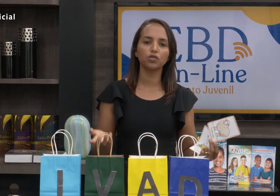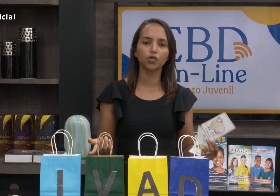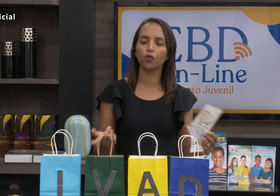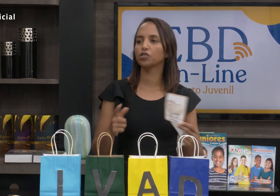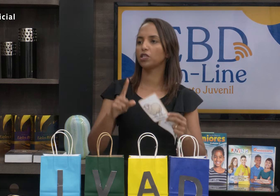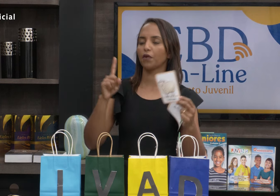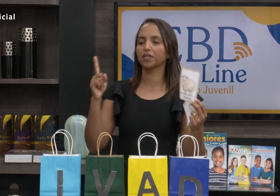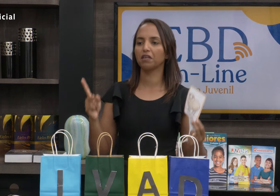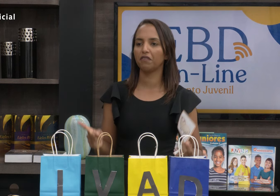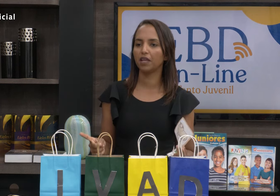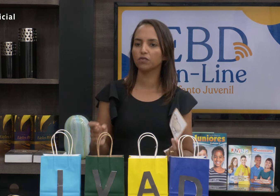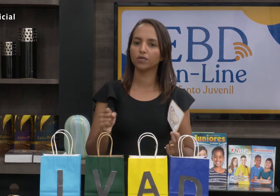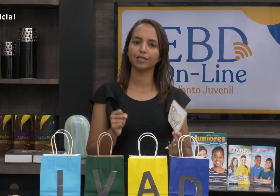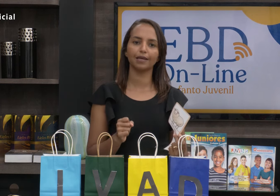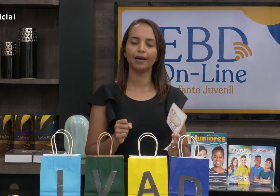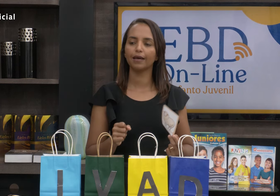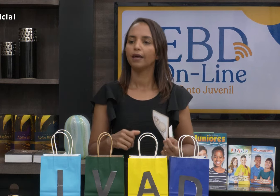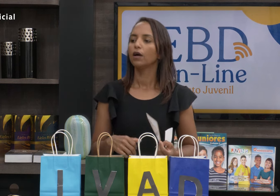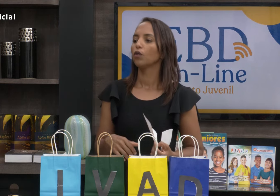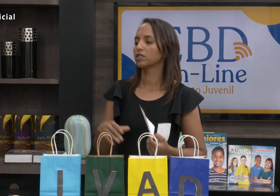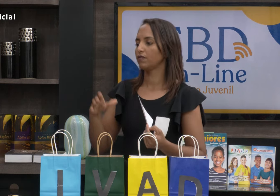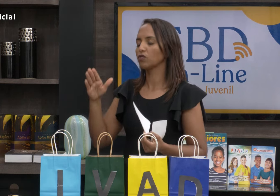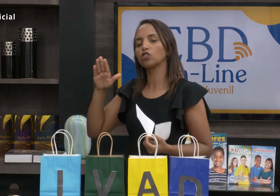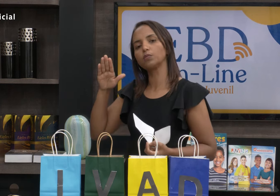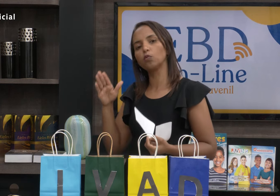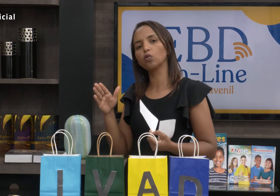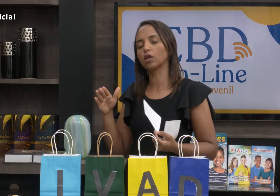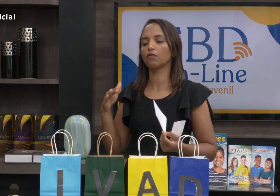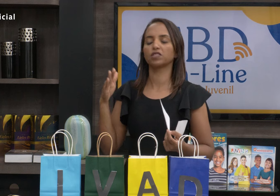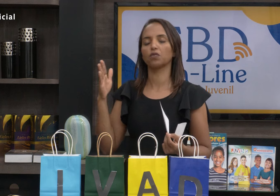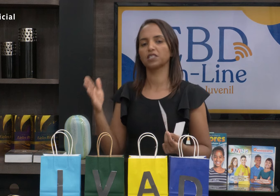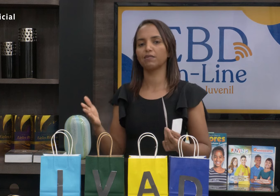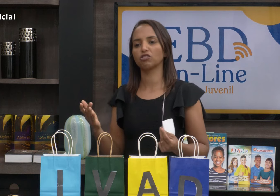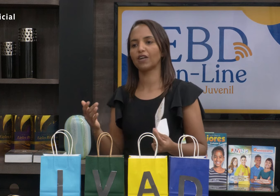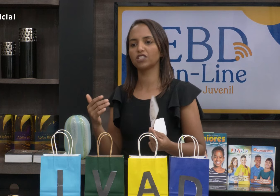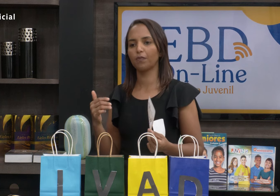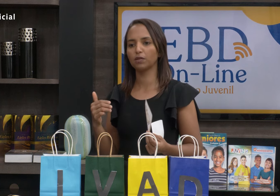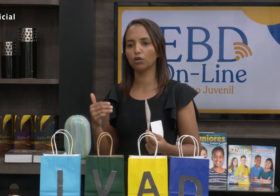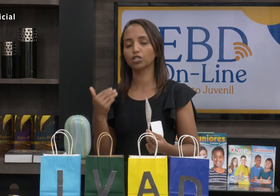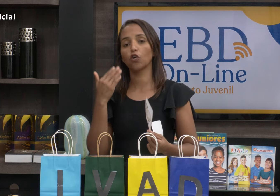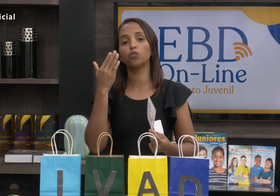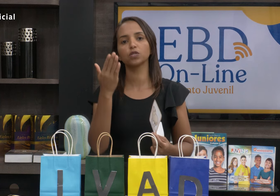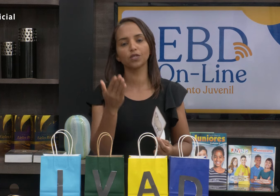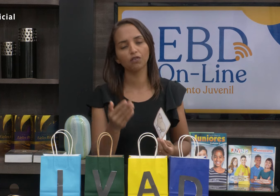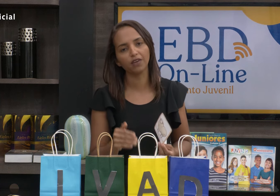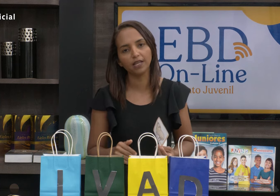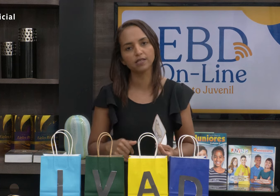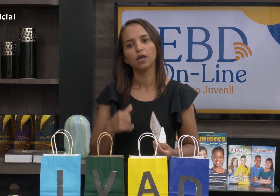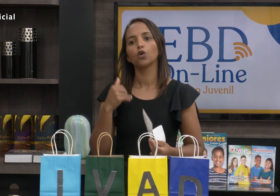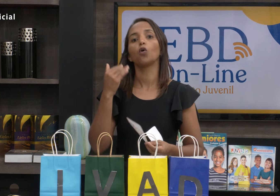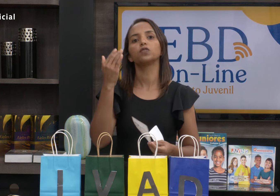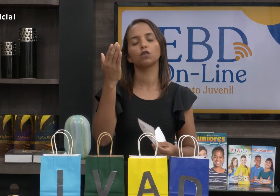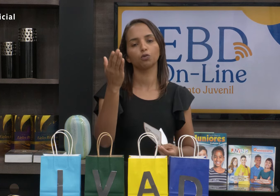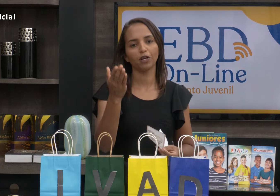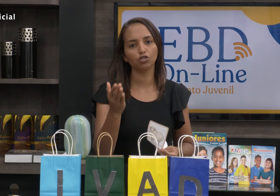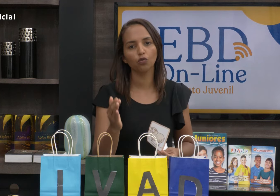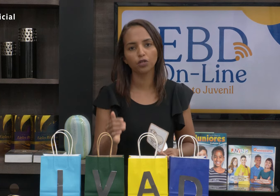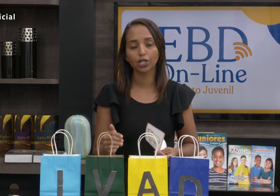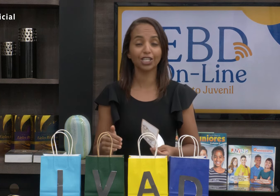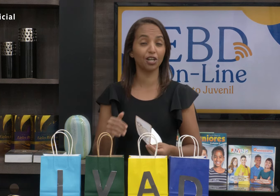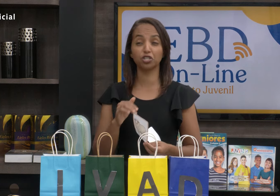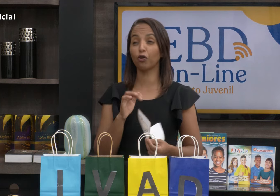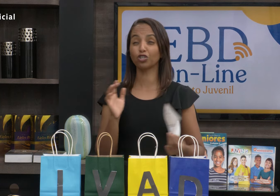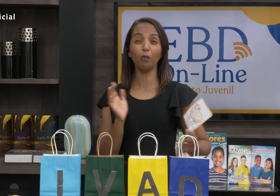Se você tiver condições, se tiver uma TV na sua sala ou se tiver um notebook que você consiga mostrar, você pode mostrar como são as ovelhas, como são os